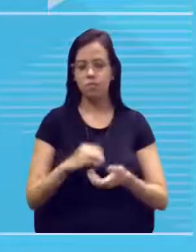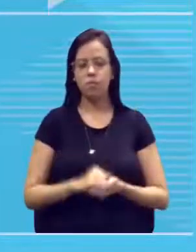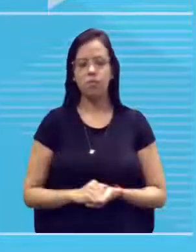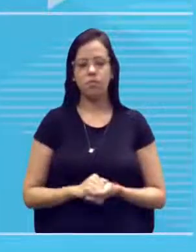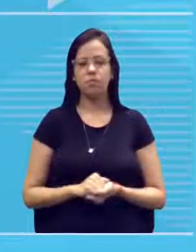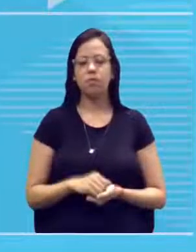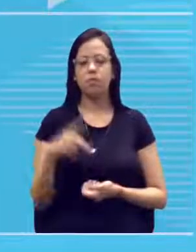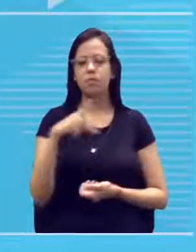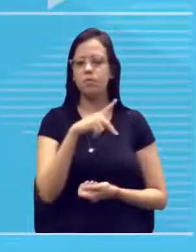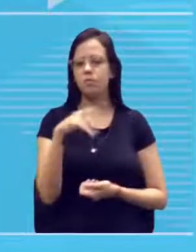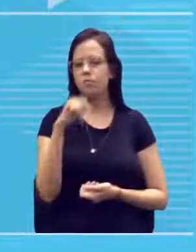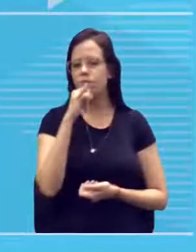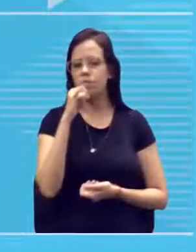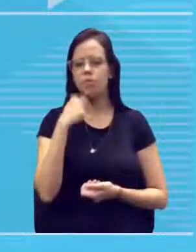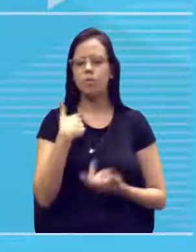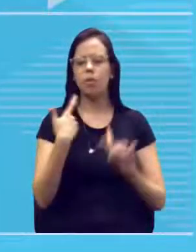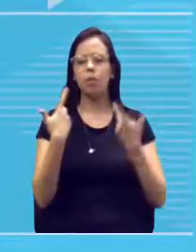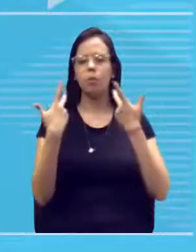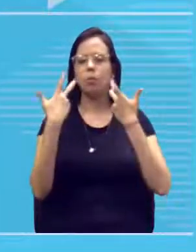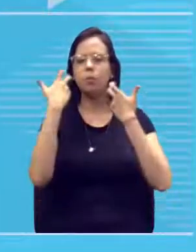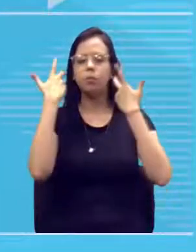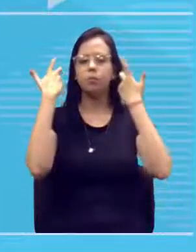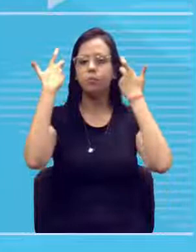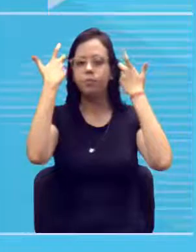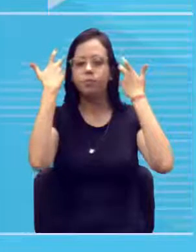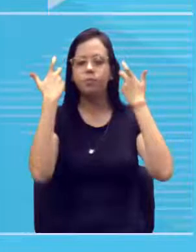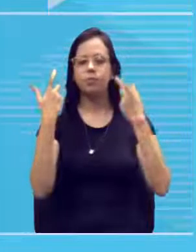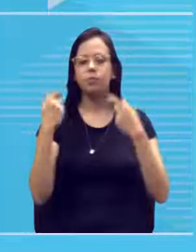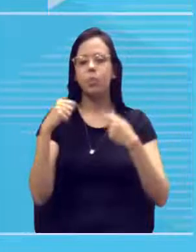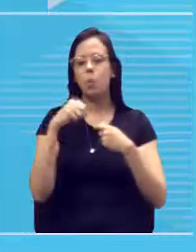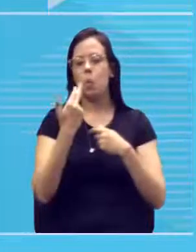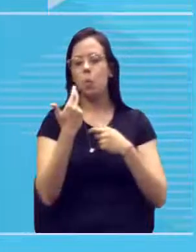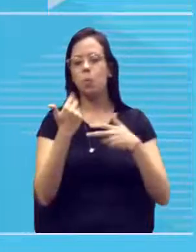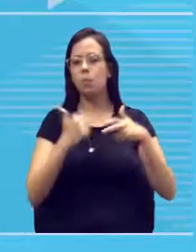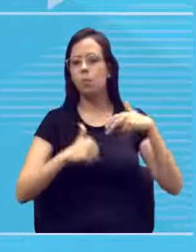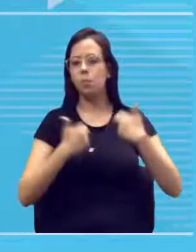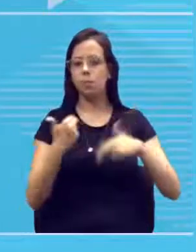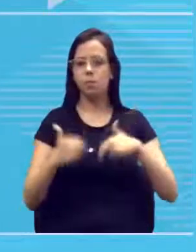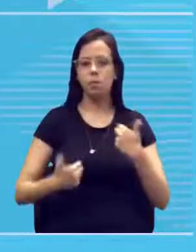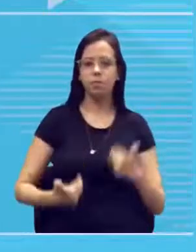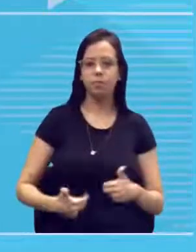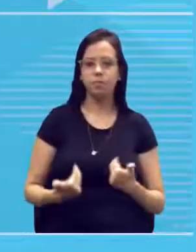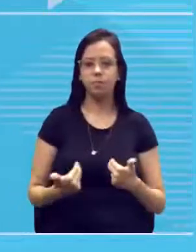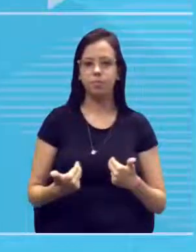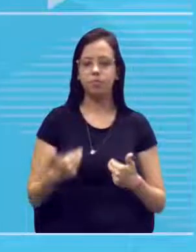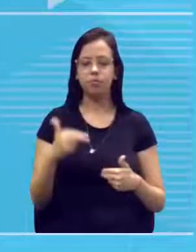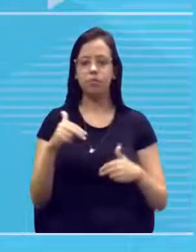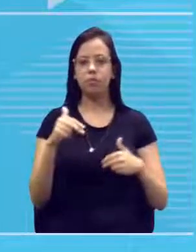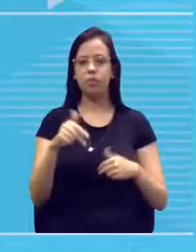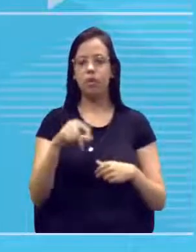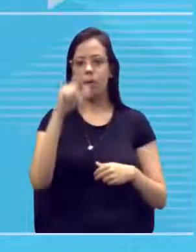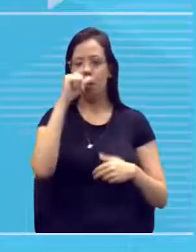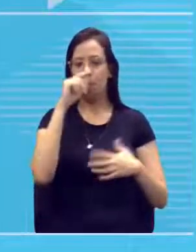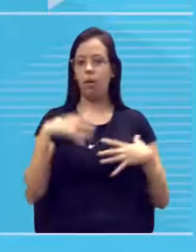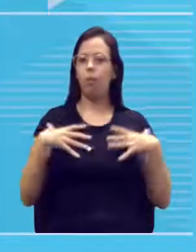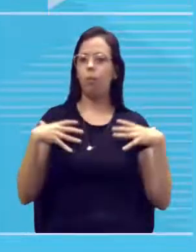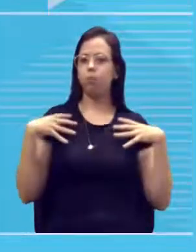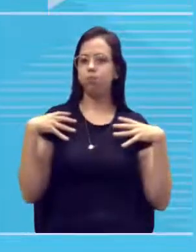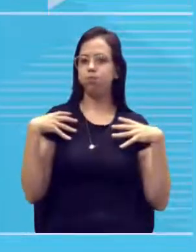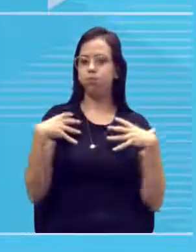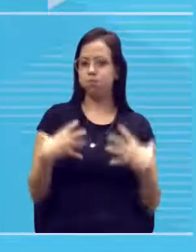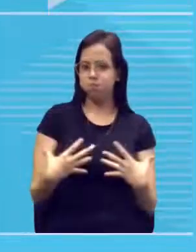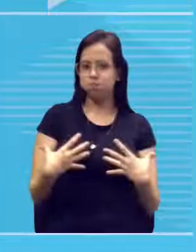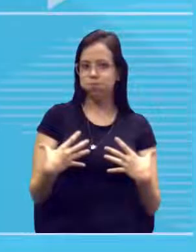eu fiz um botox na cara, eu fiz uma plástica, botei silicone no peito,